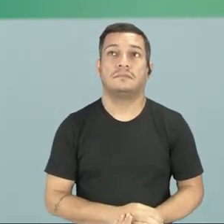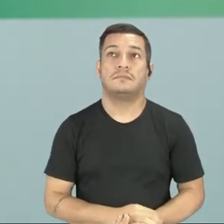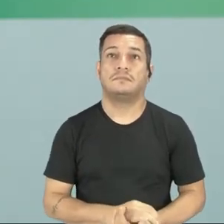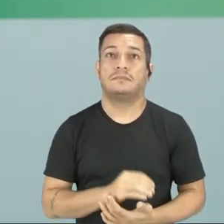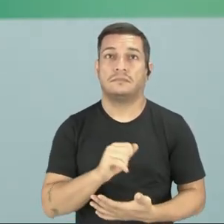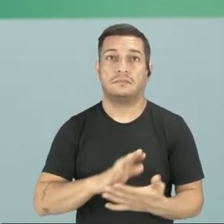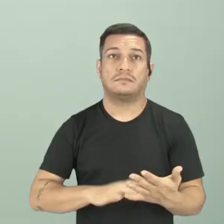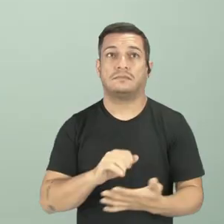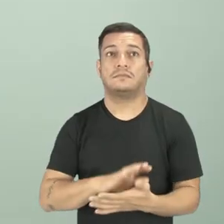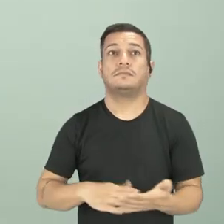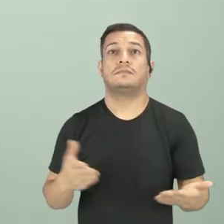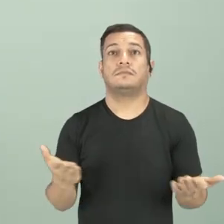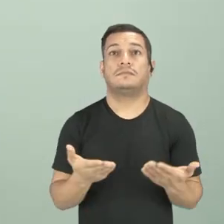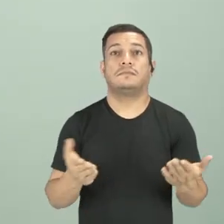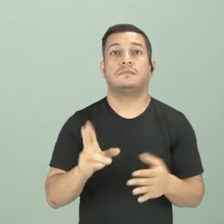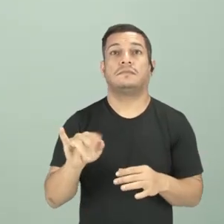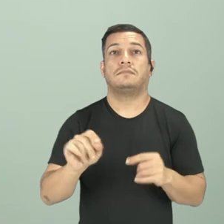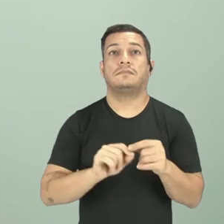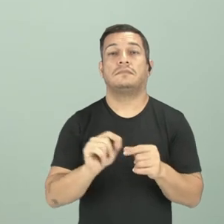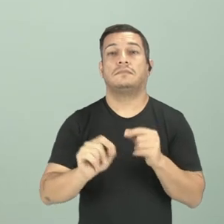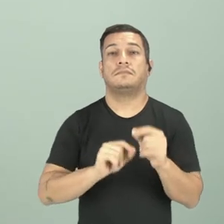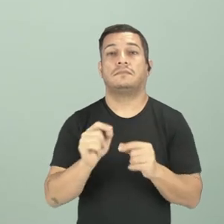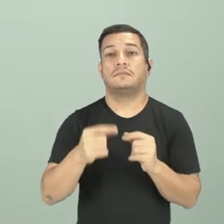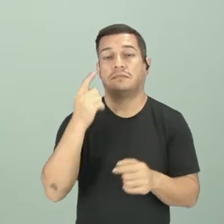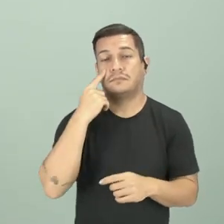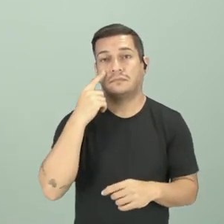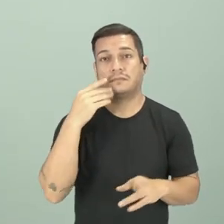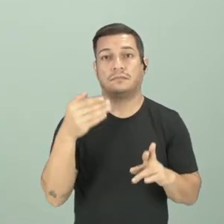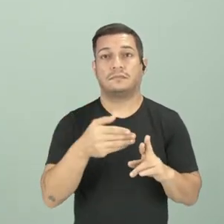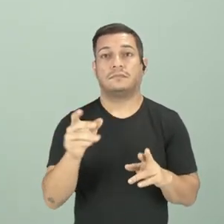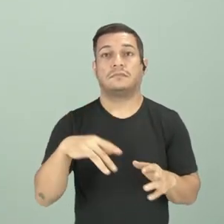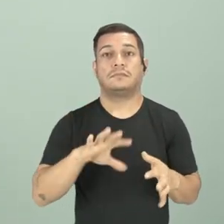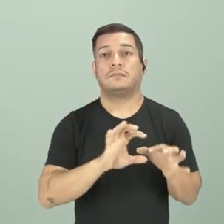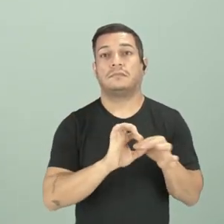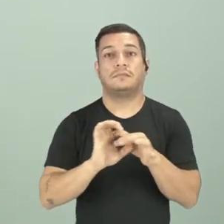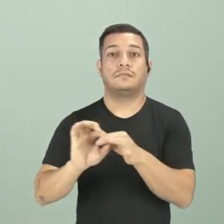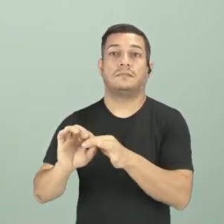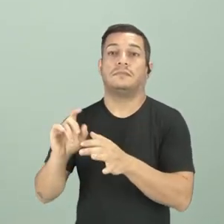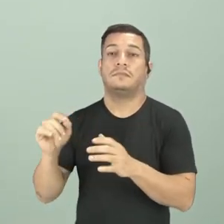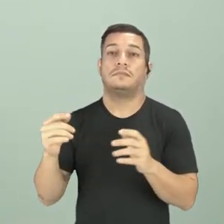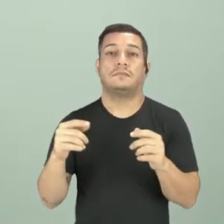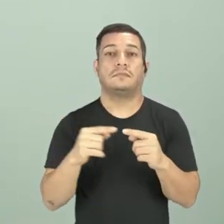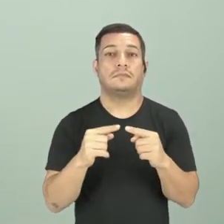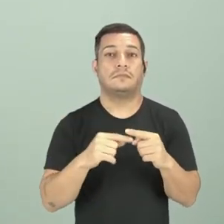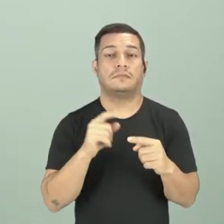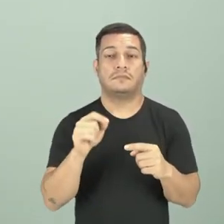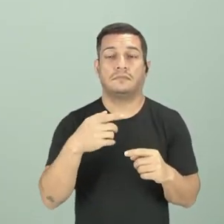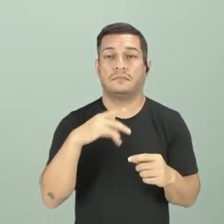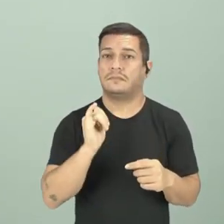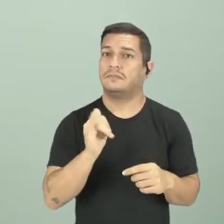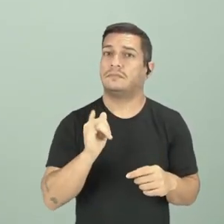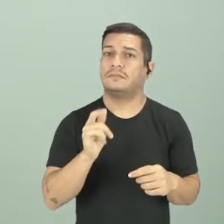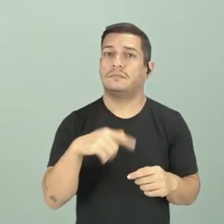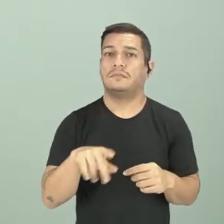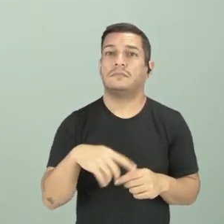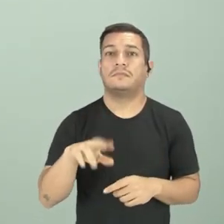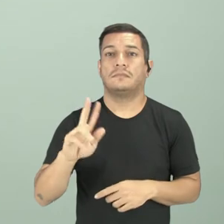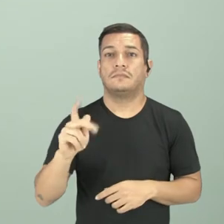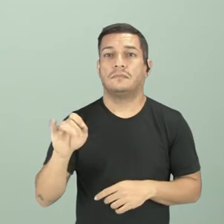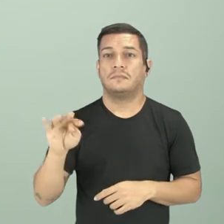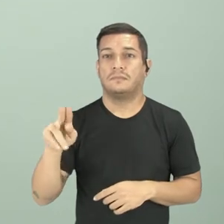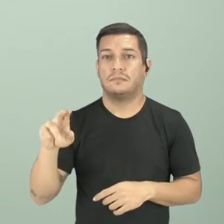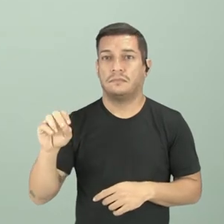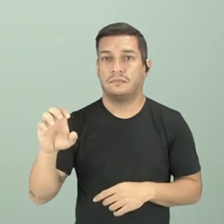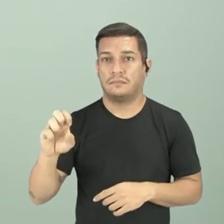exercitano, queridos, de hoje, ele vai fazer alusão justamente a esse contexto relacionado ao que eu estava comentando entre chapitones